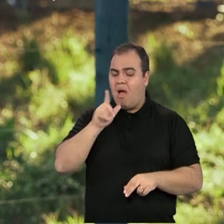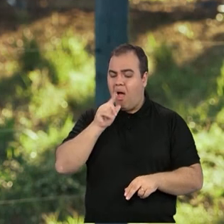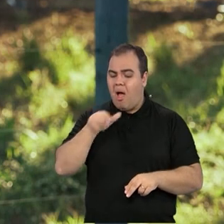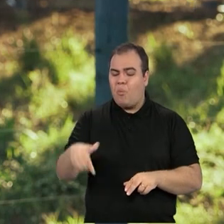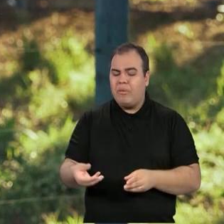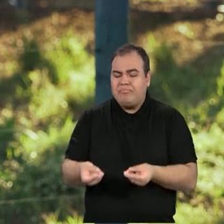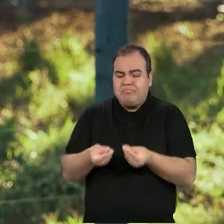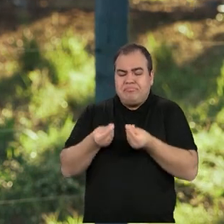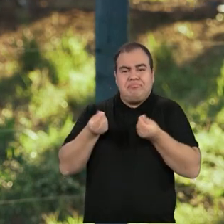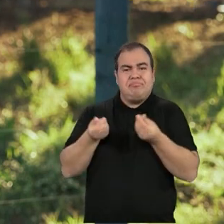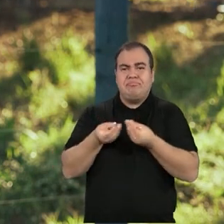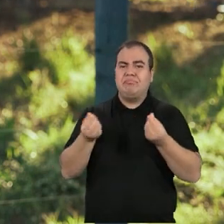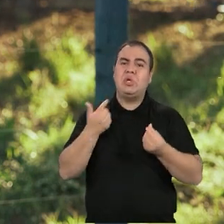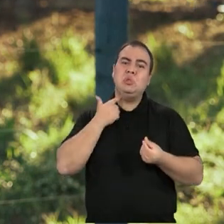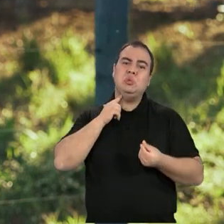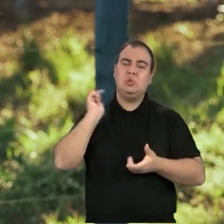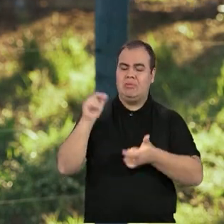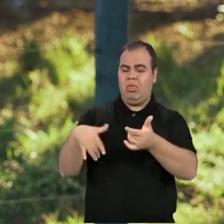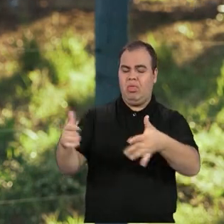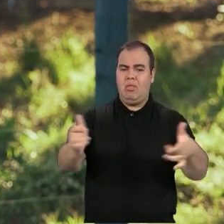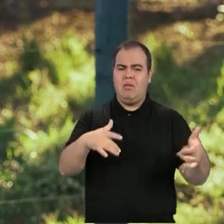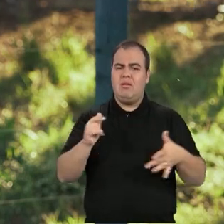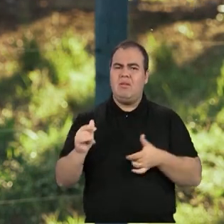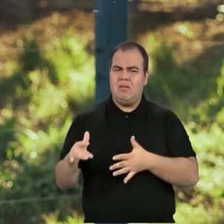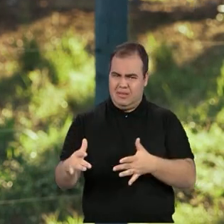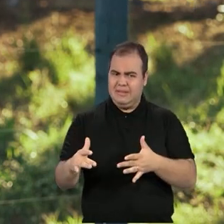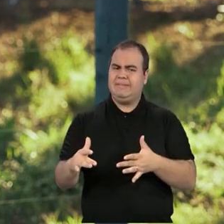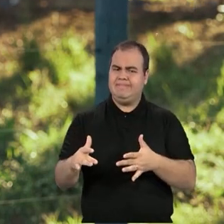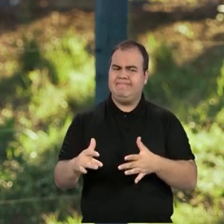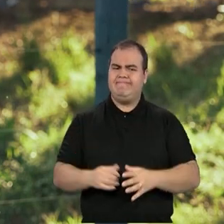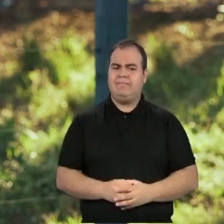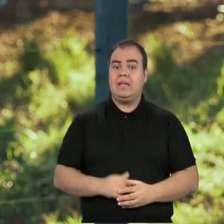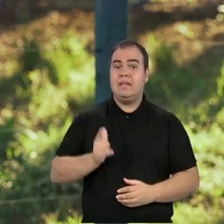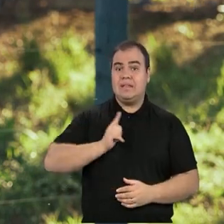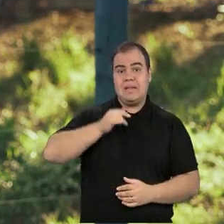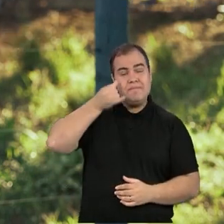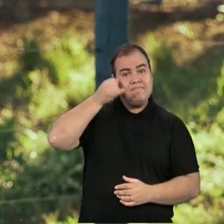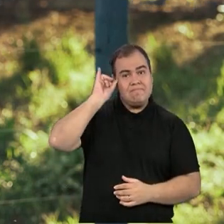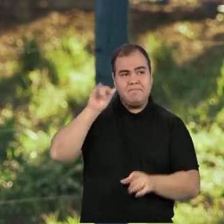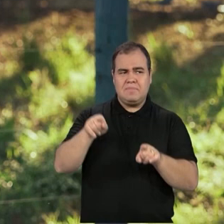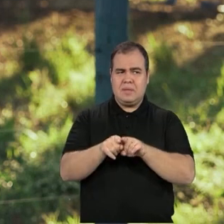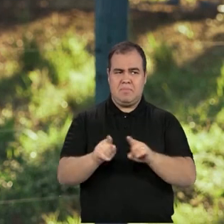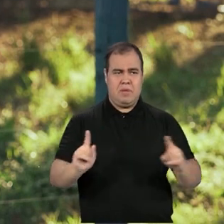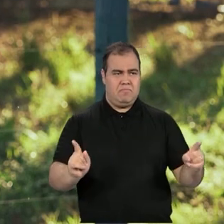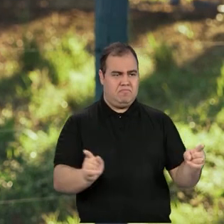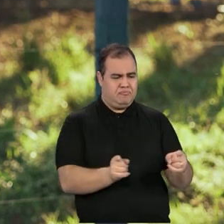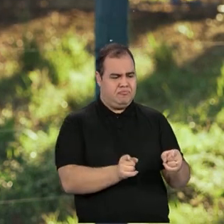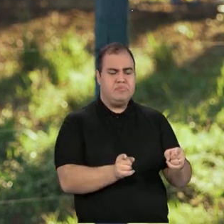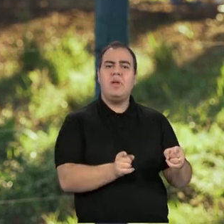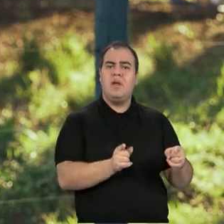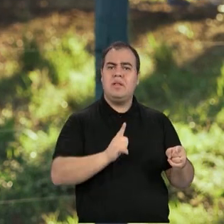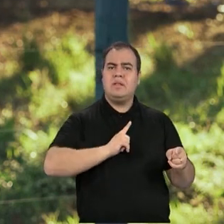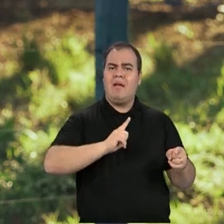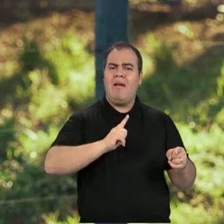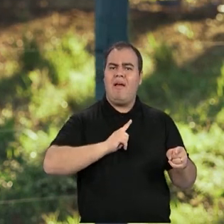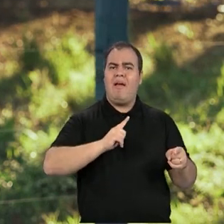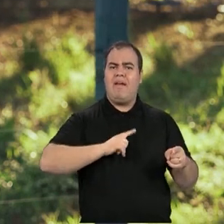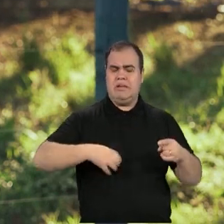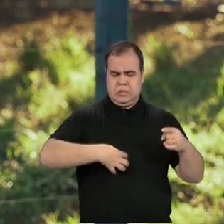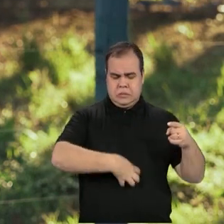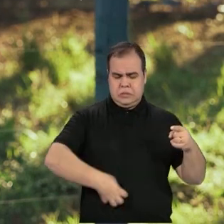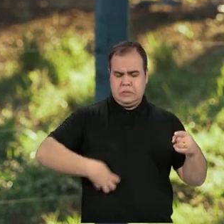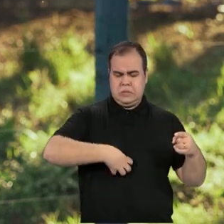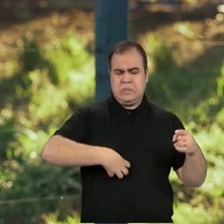estamos falando que uma água contaminada pode, na categoria de bezerros e até mesmo de vaca, aumentar as chances de diarreia,